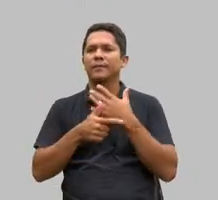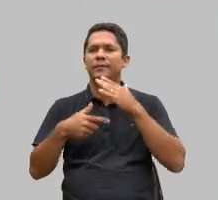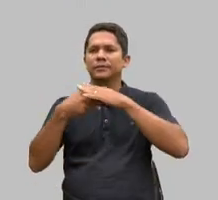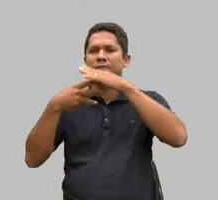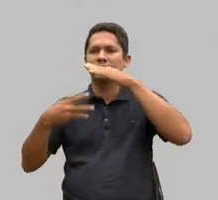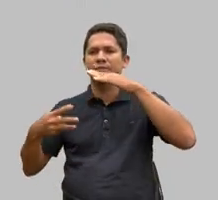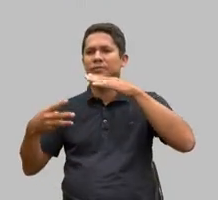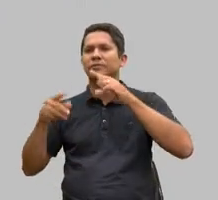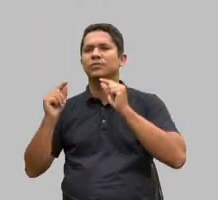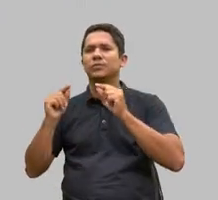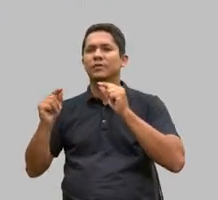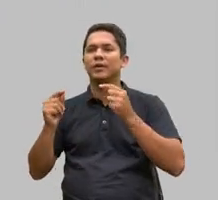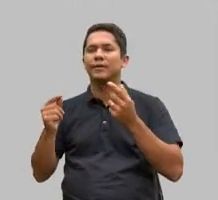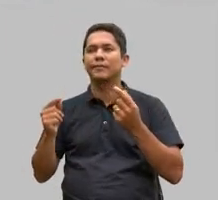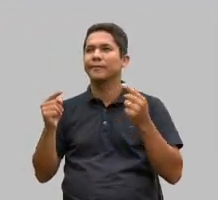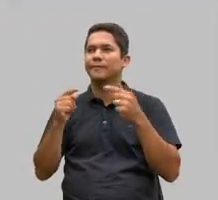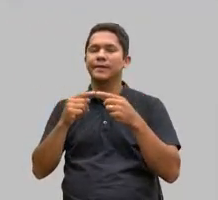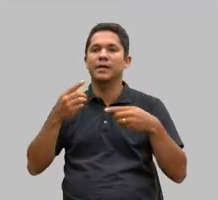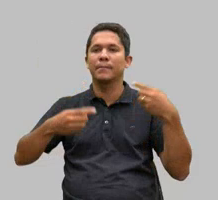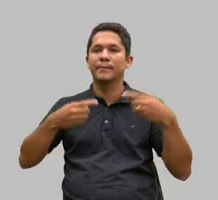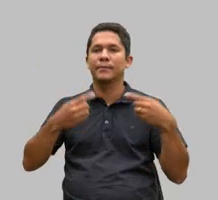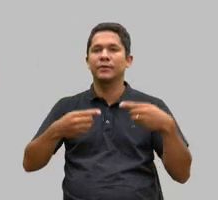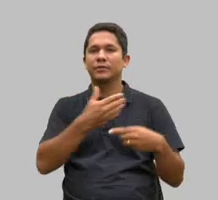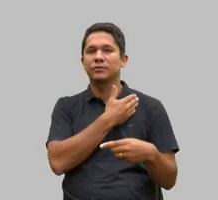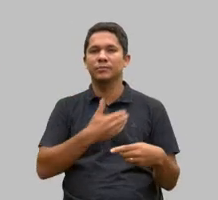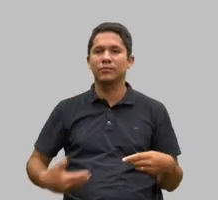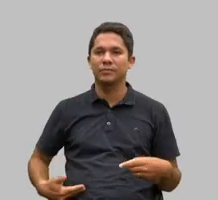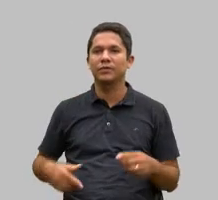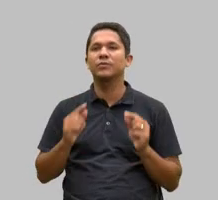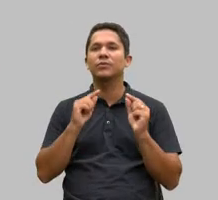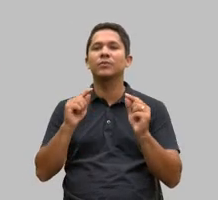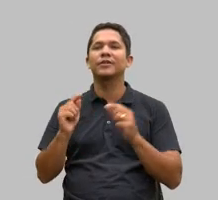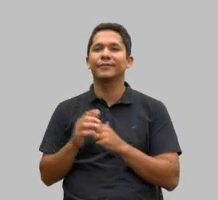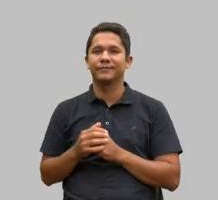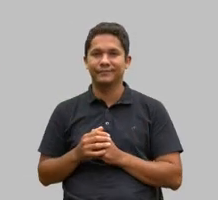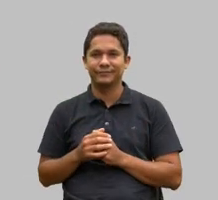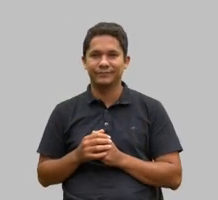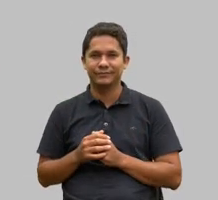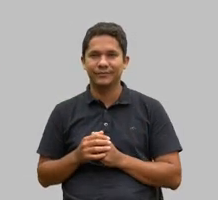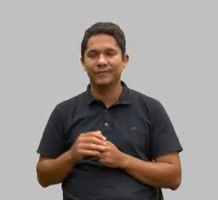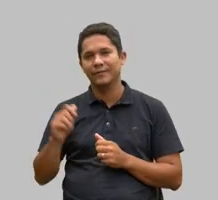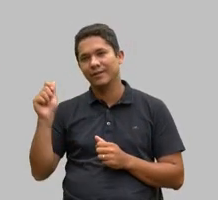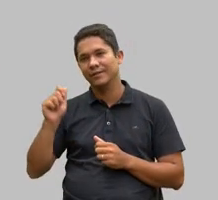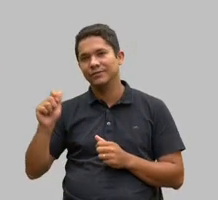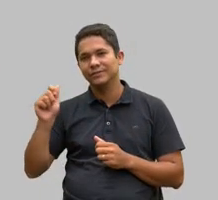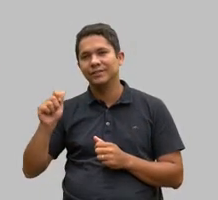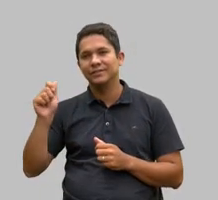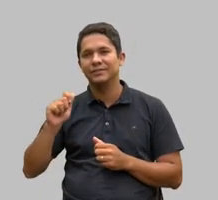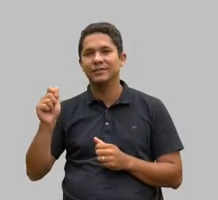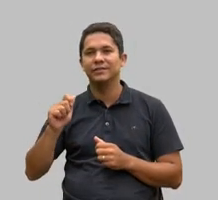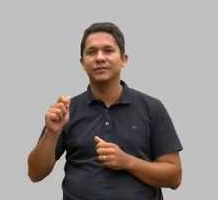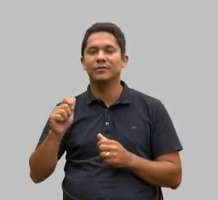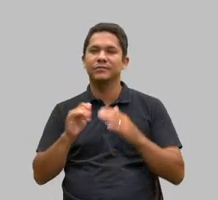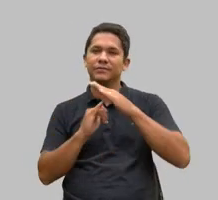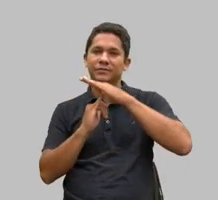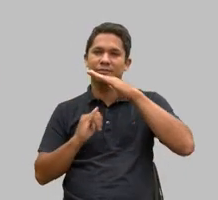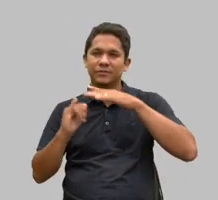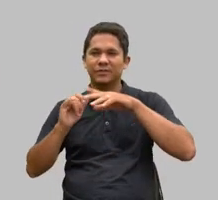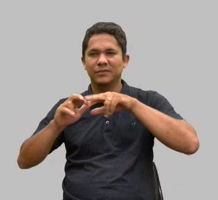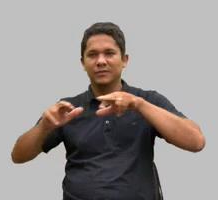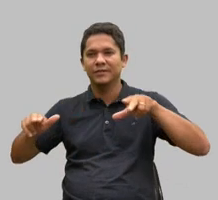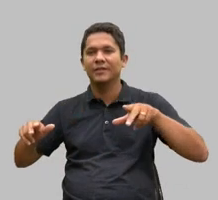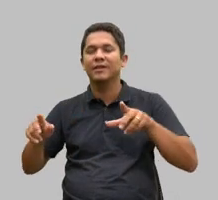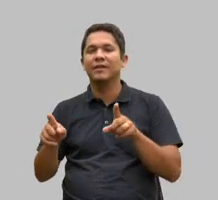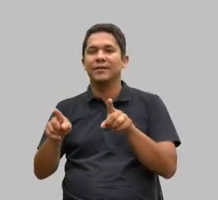públicas, já que estamos falando de um setor privado? Associações e fundações são parceiras estratégicas